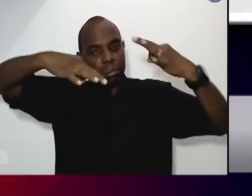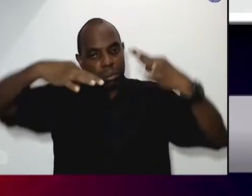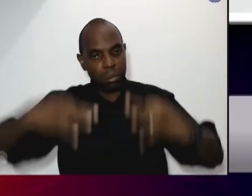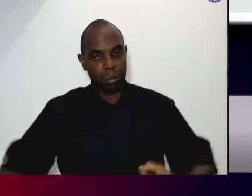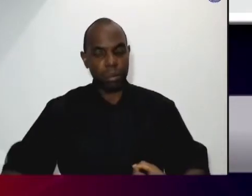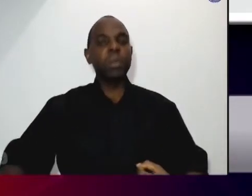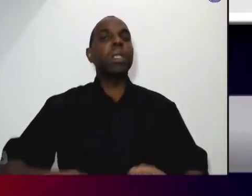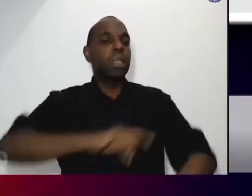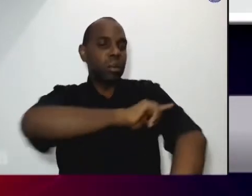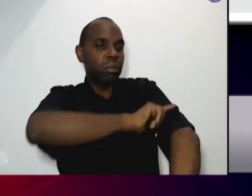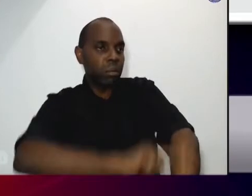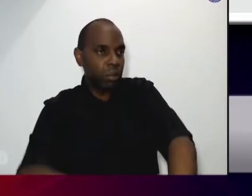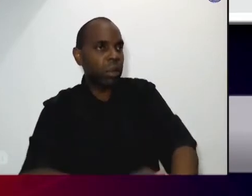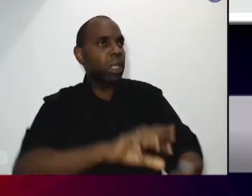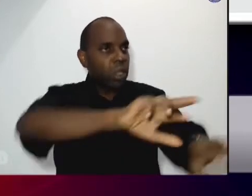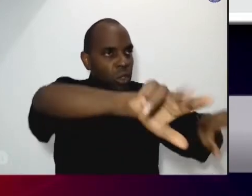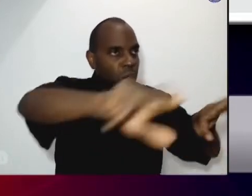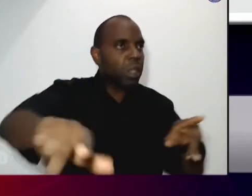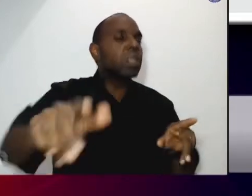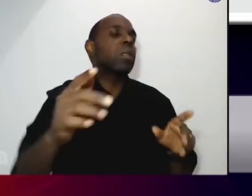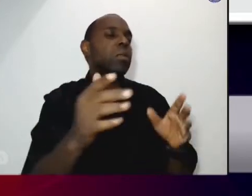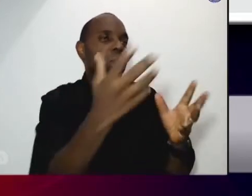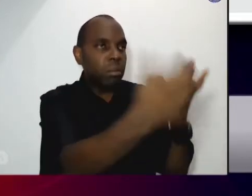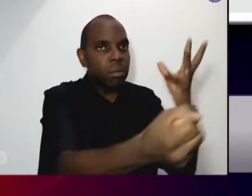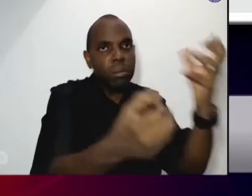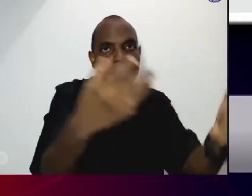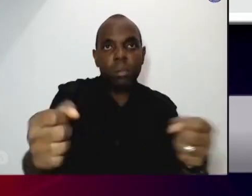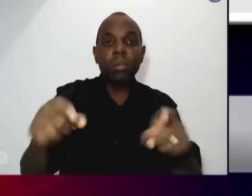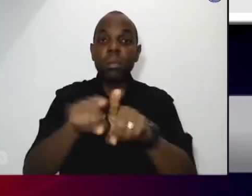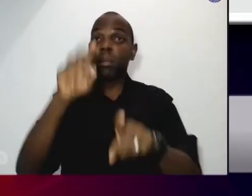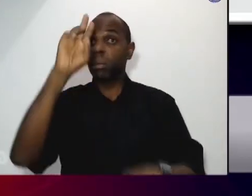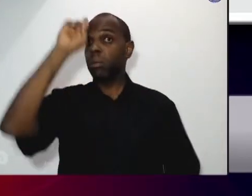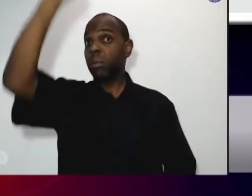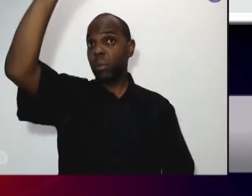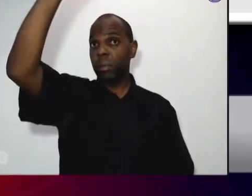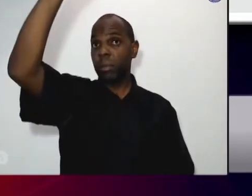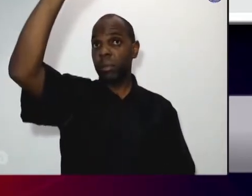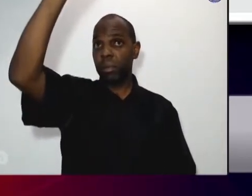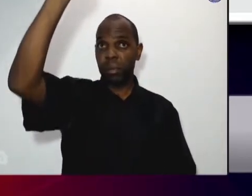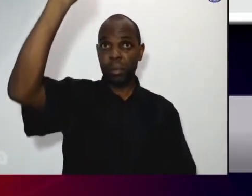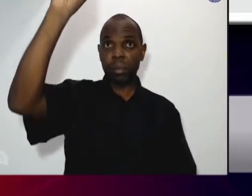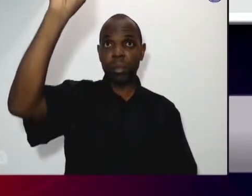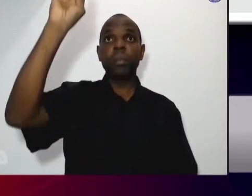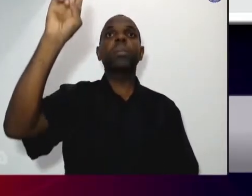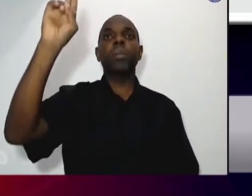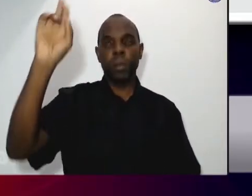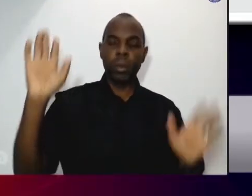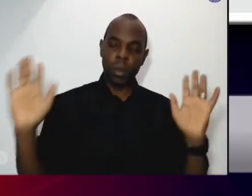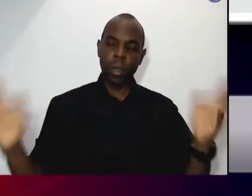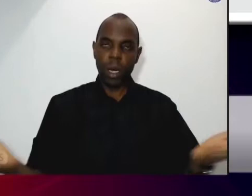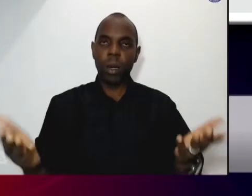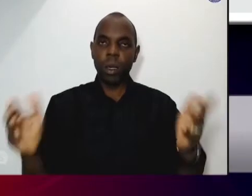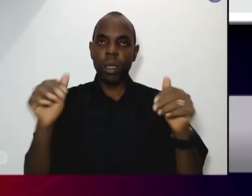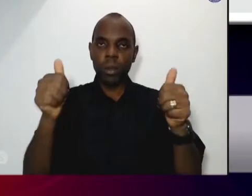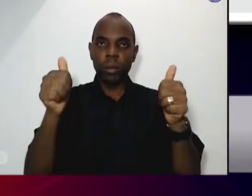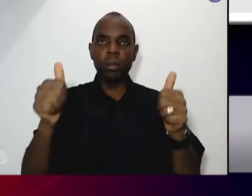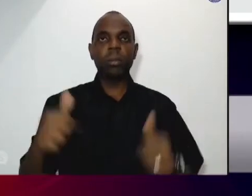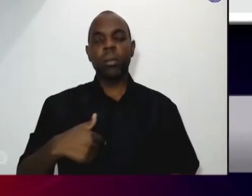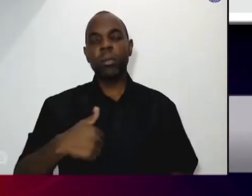às diferenças e responsabilidade. Eu estou achando que agora acho que está certo. E lá é de 5, né?